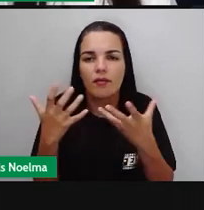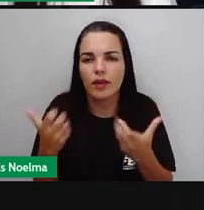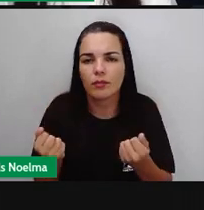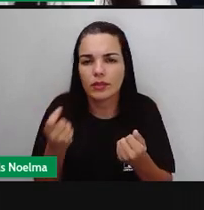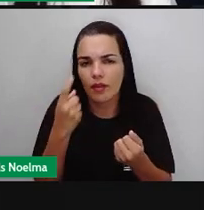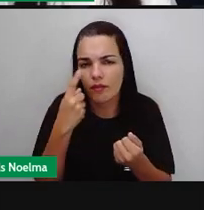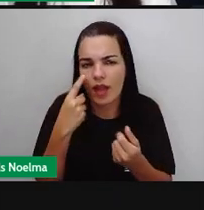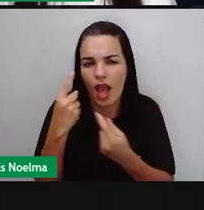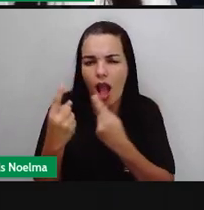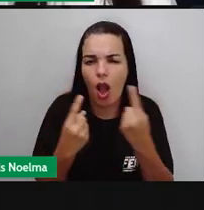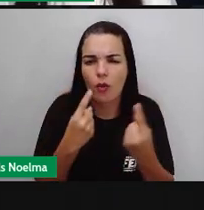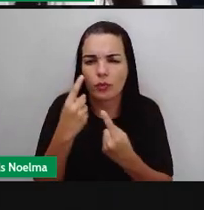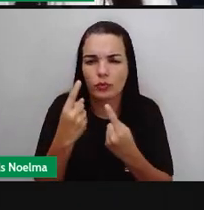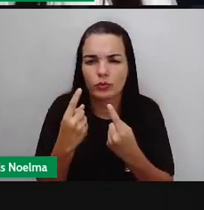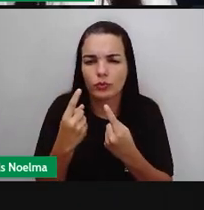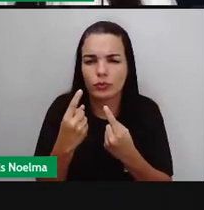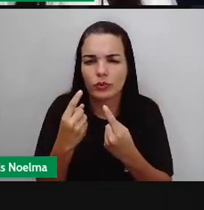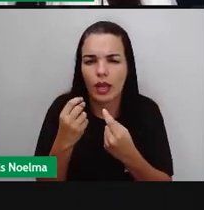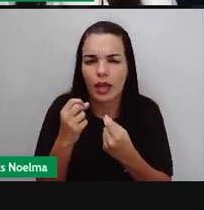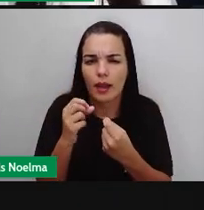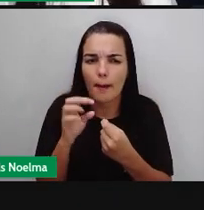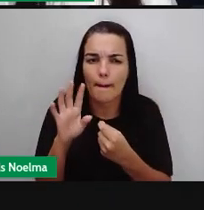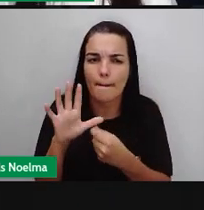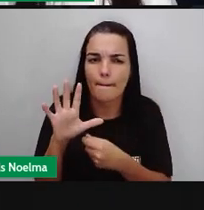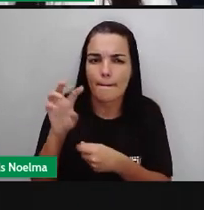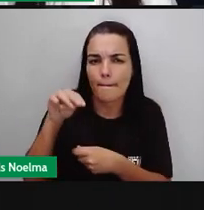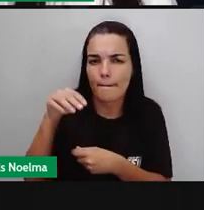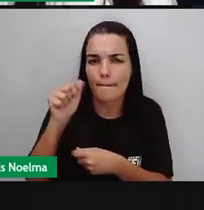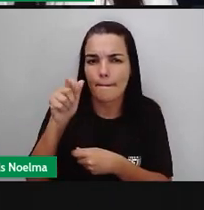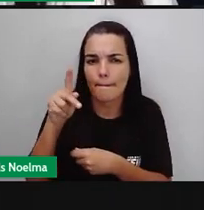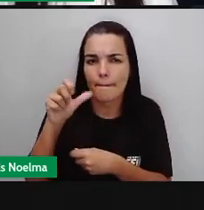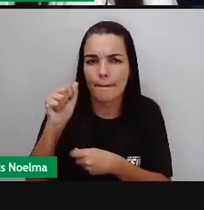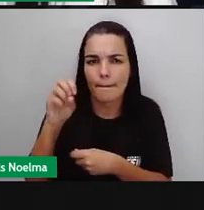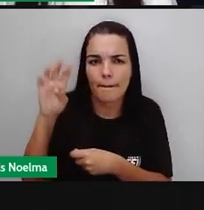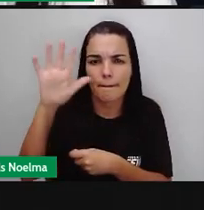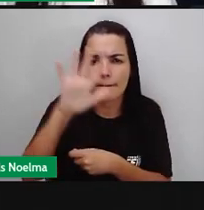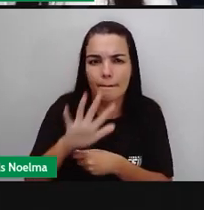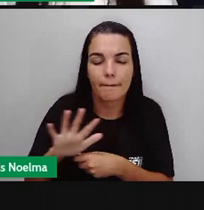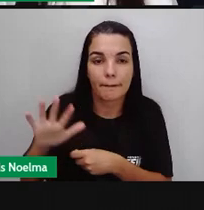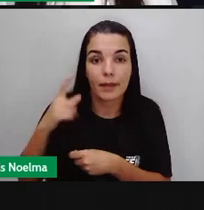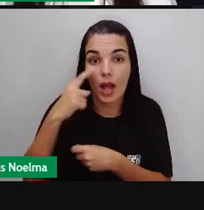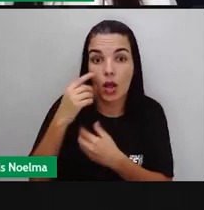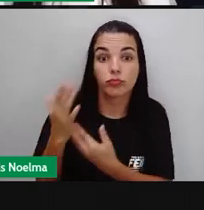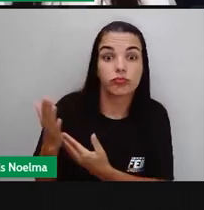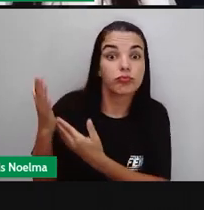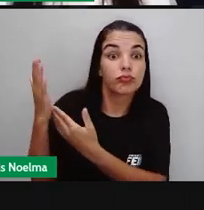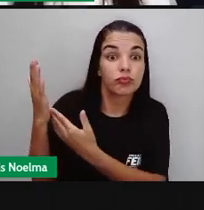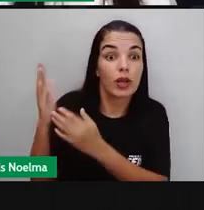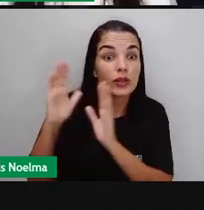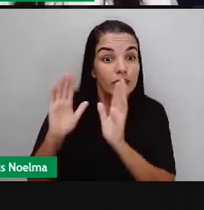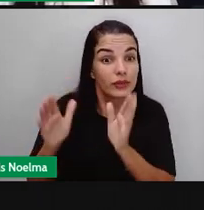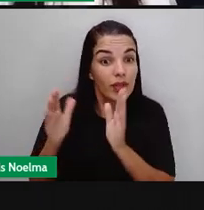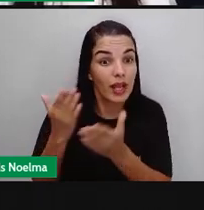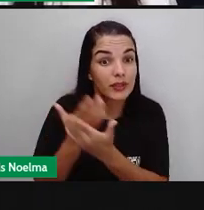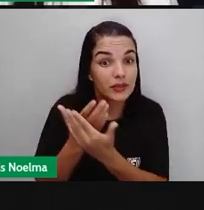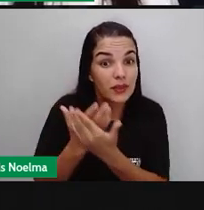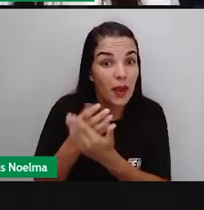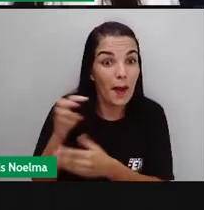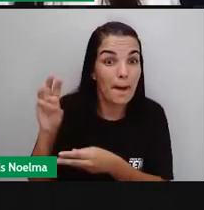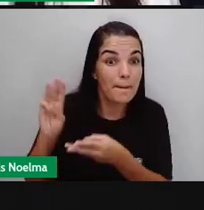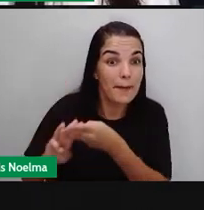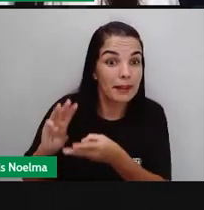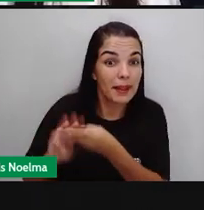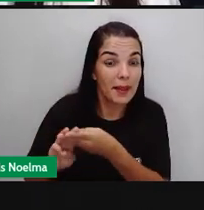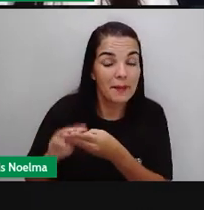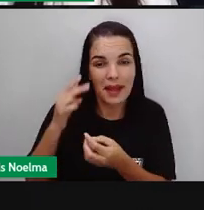Vamos ver aqui alguns tipos de mapas. A gente tem o croque, que a gente já estudou nas aulas de matemática e ciência da